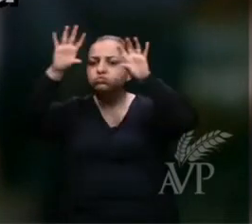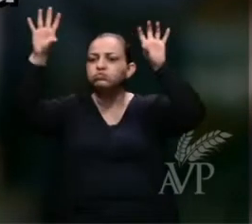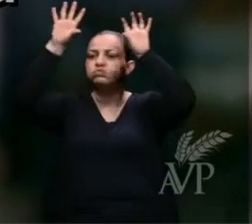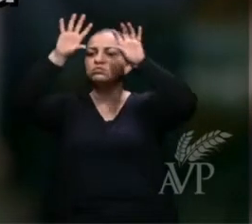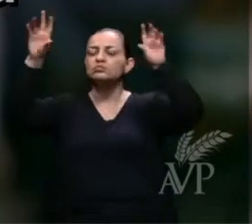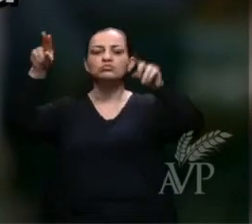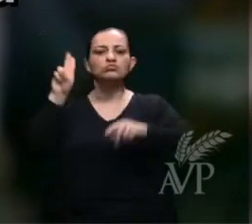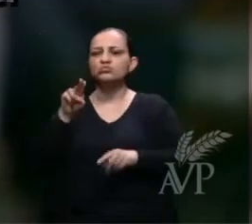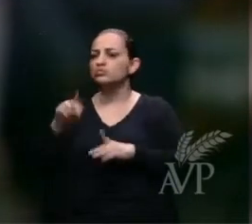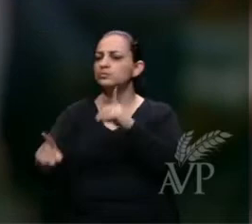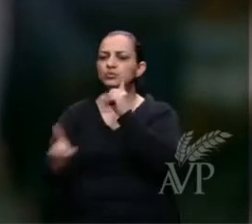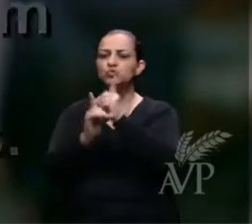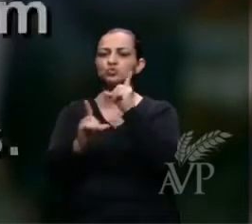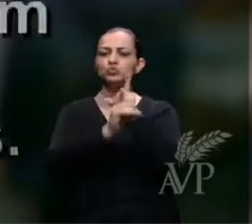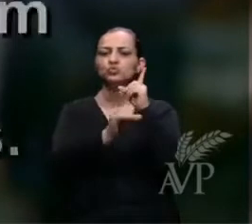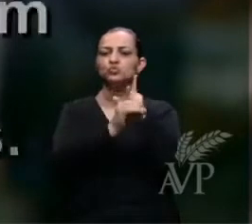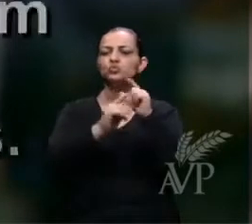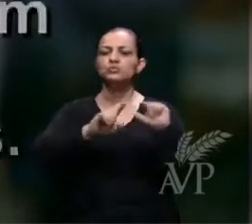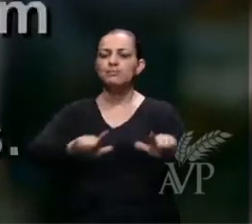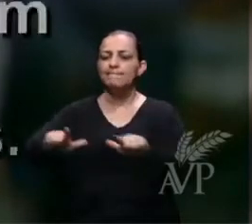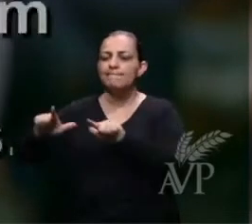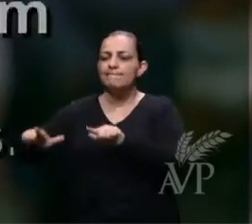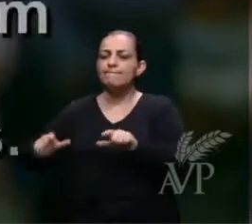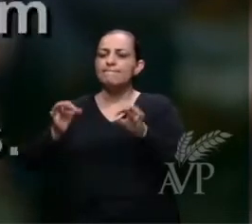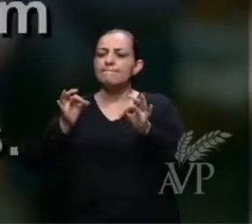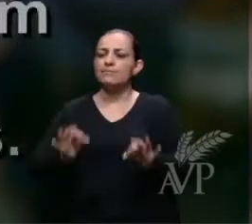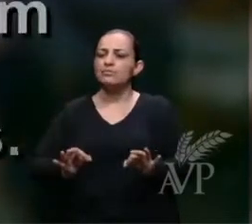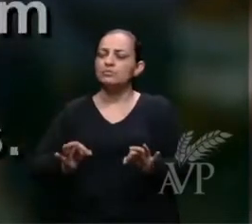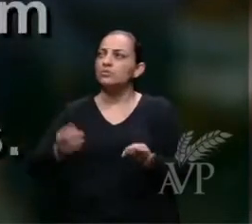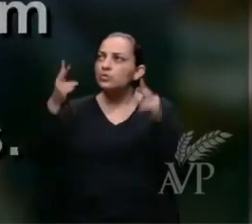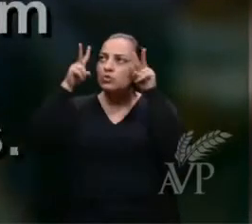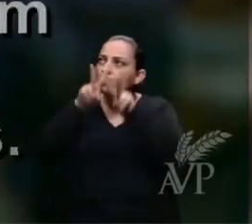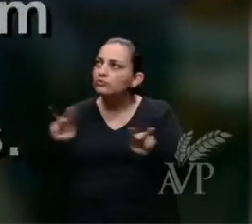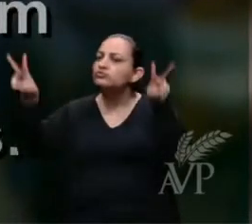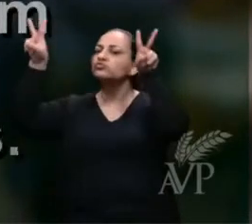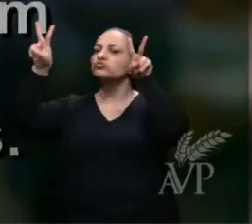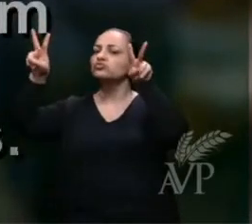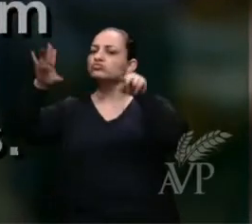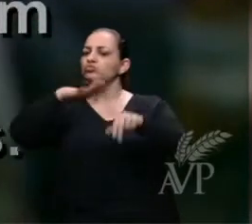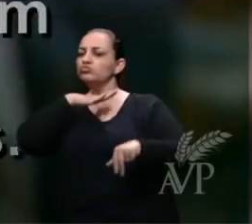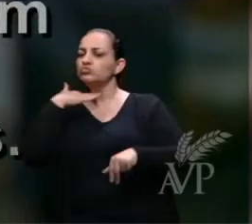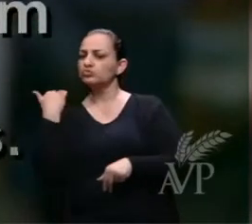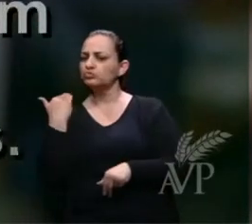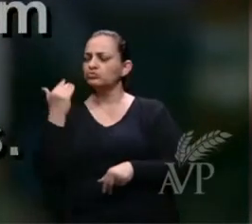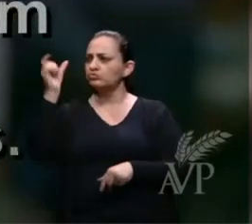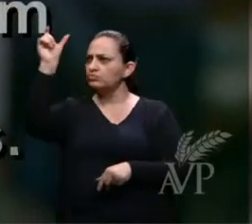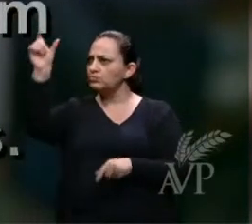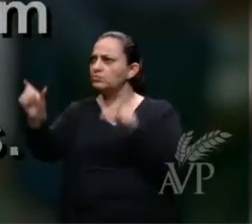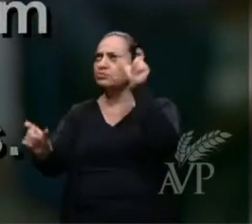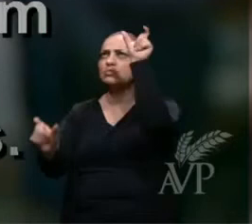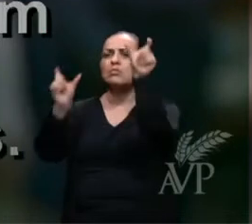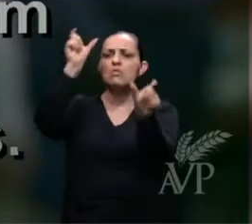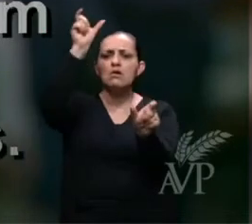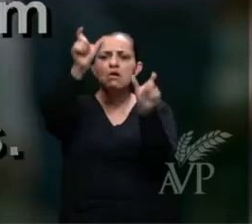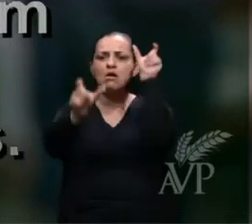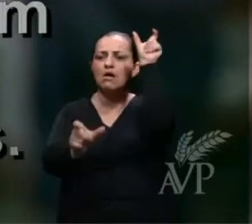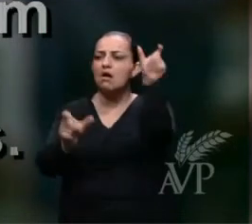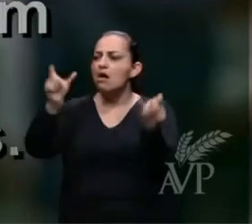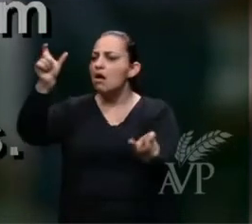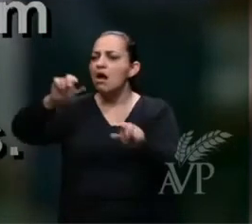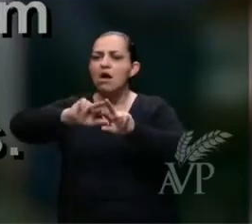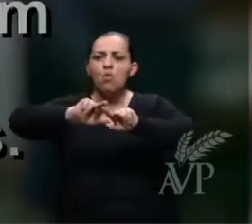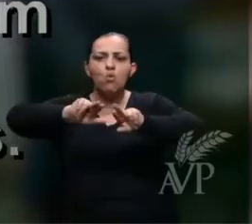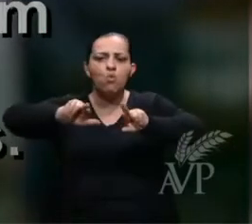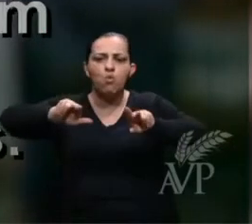lugar para eles. E vi os mortos, grandes e pequenos,